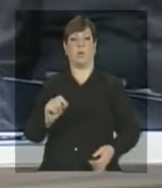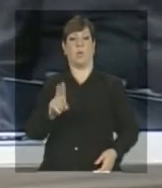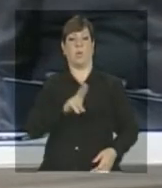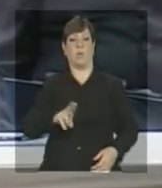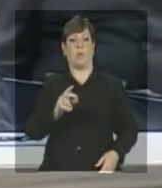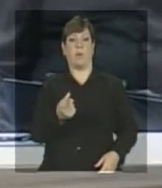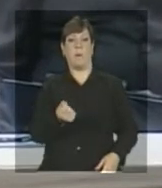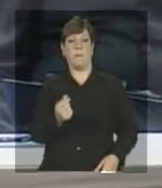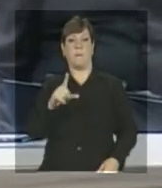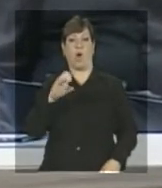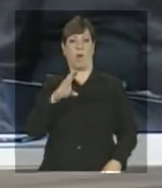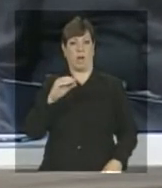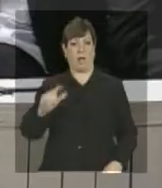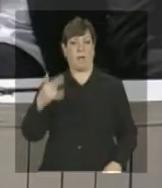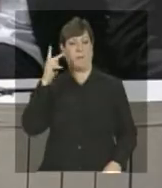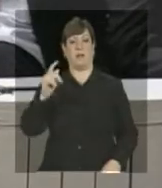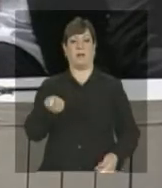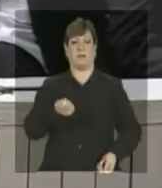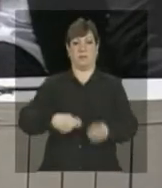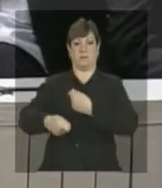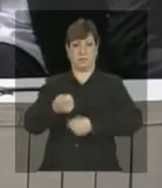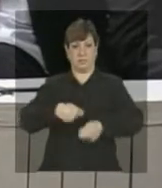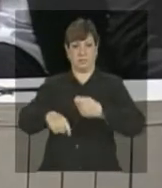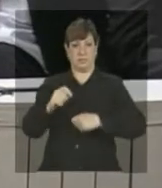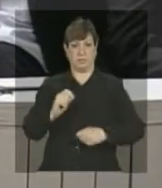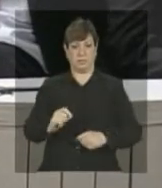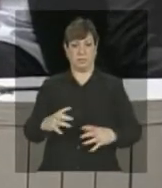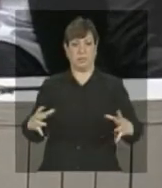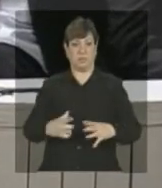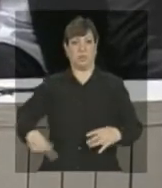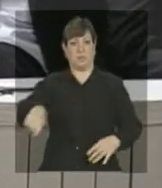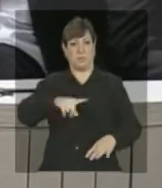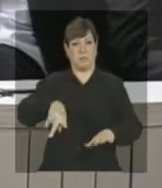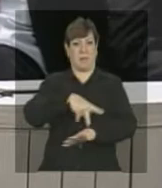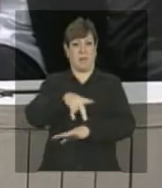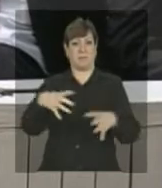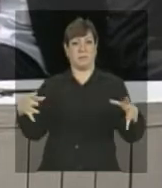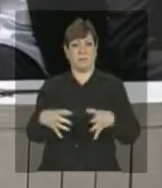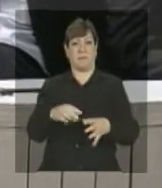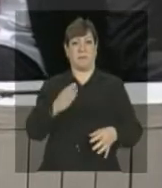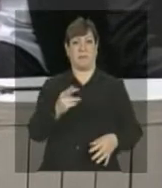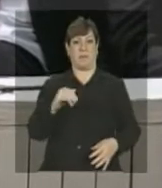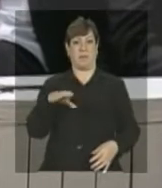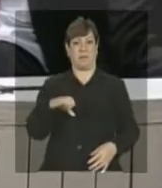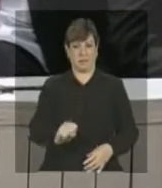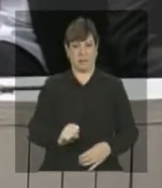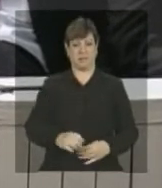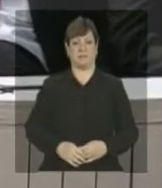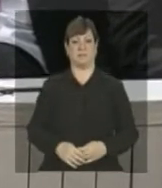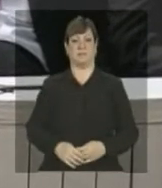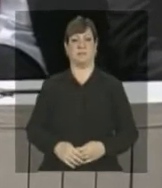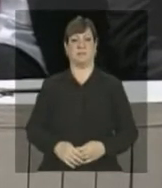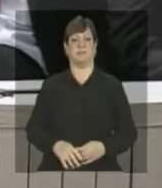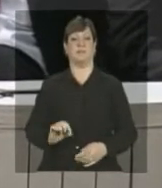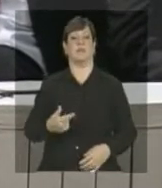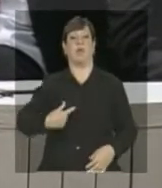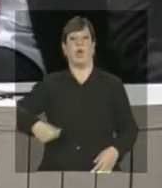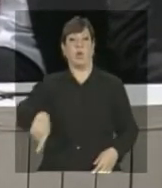locais para as relações comerciais entre os países membros dos BRICS. Os nossos fluxos comerciais